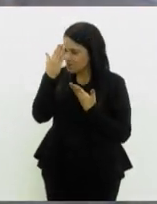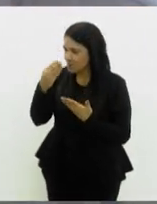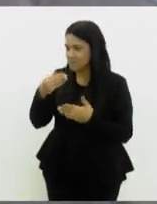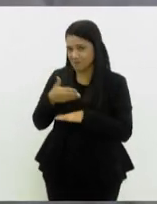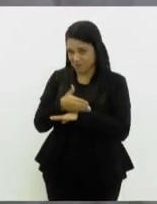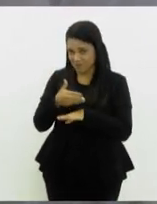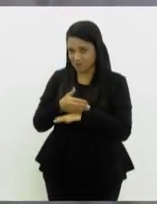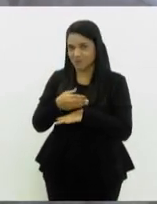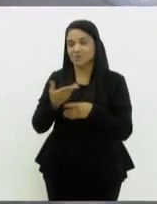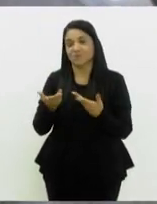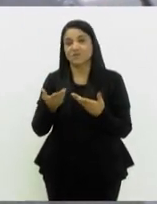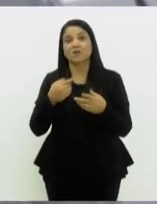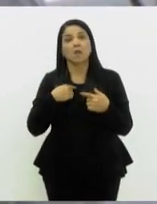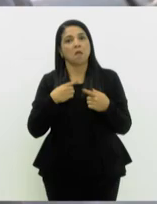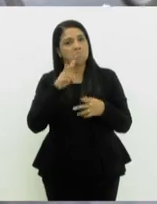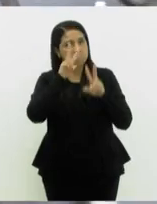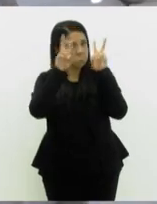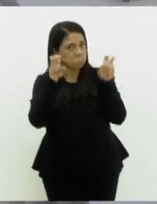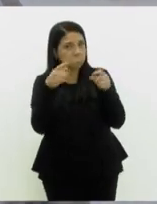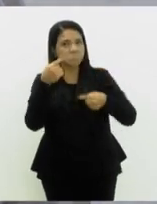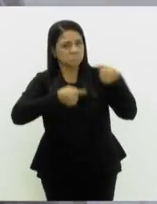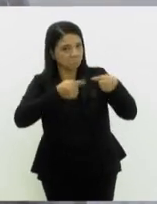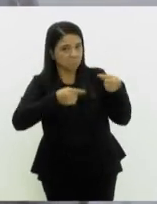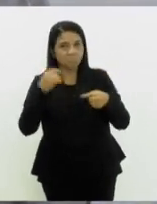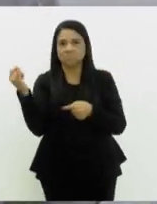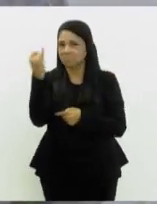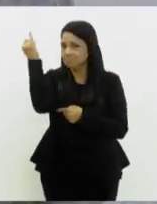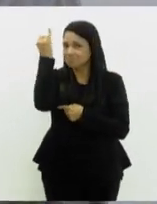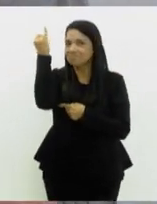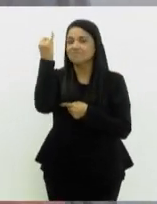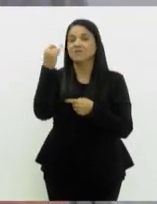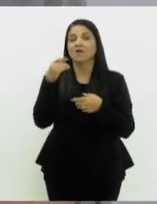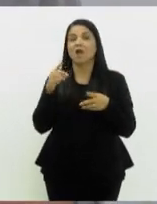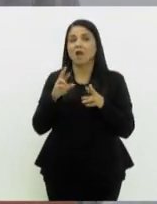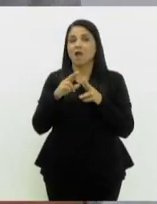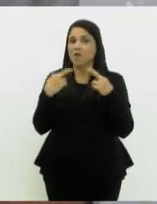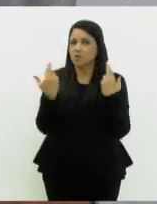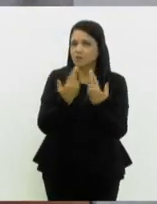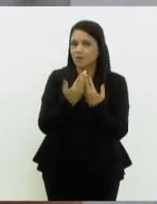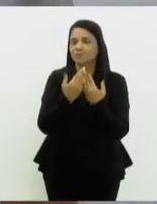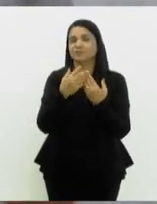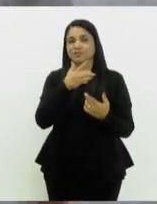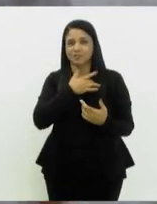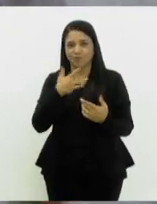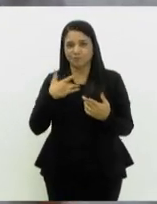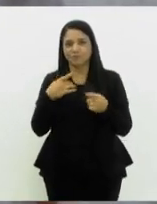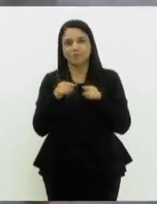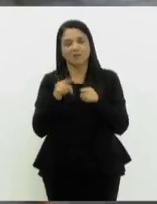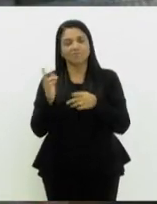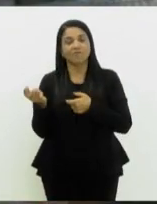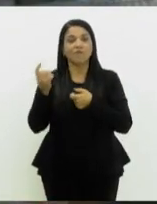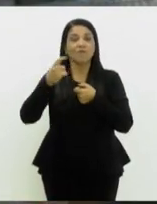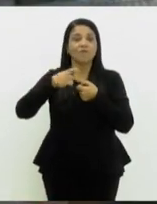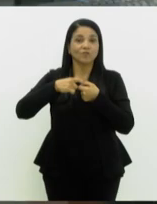um assunto importantíssimo para ser debatido por toda a sociedade, a união de saúde ao direito também. Voltamos com você no estúdio.